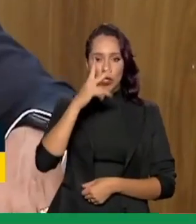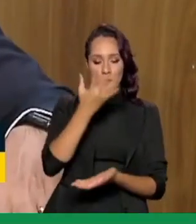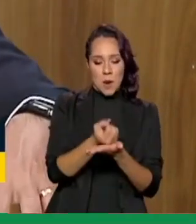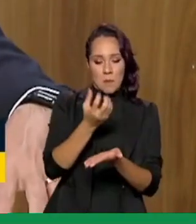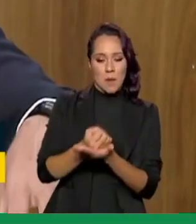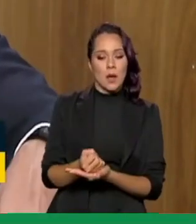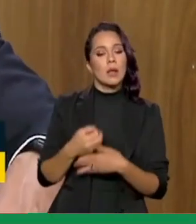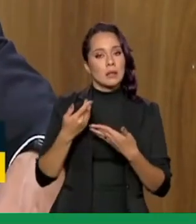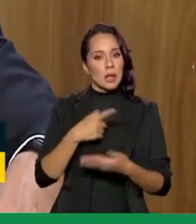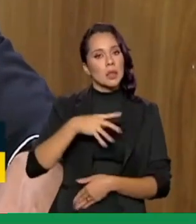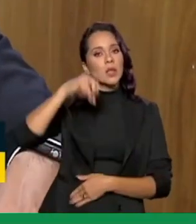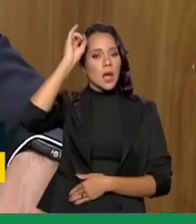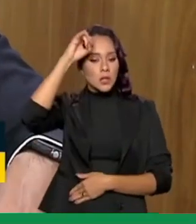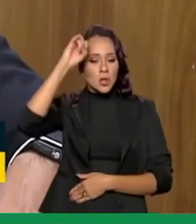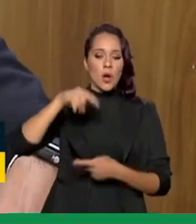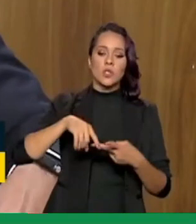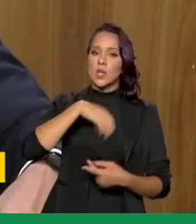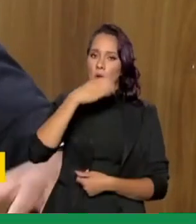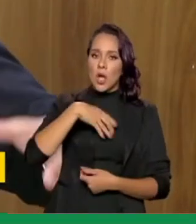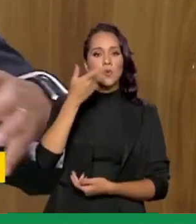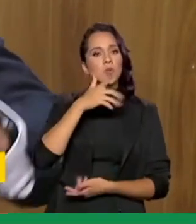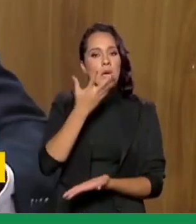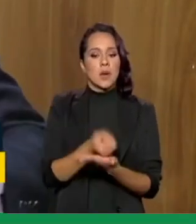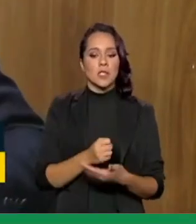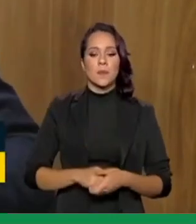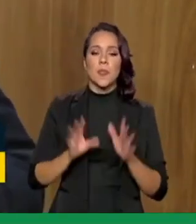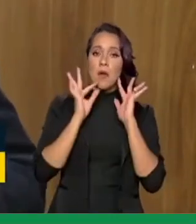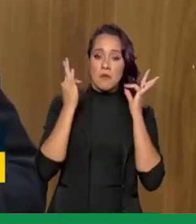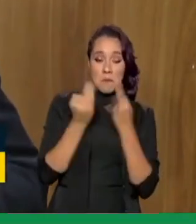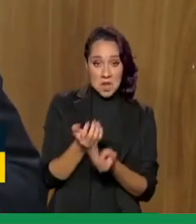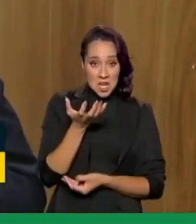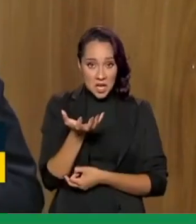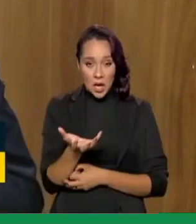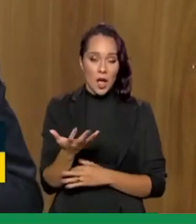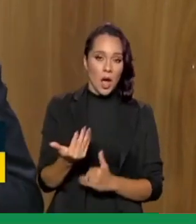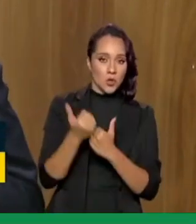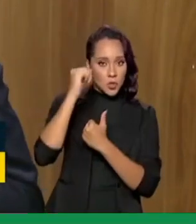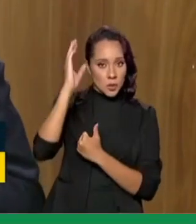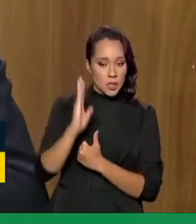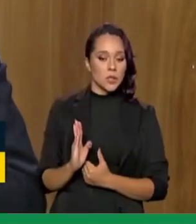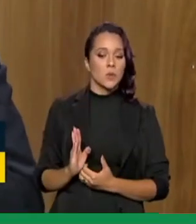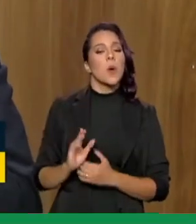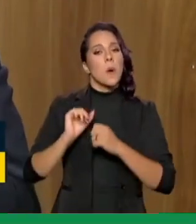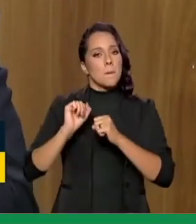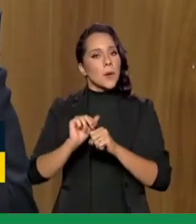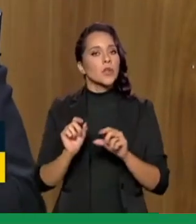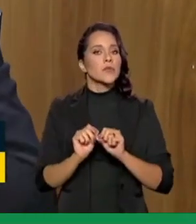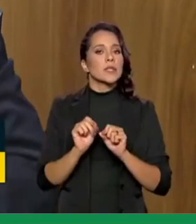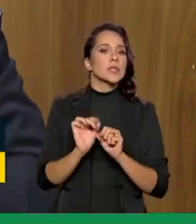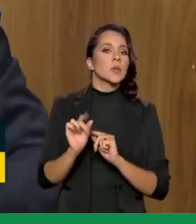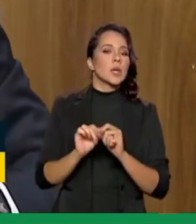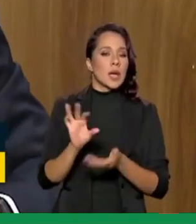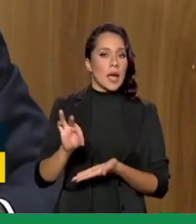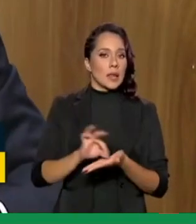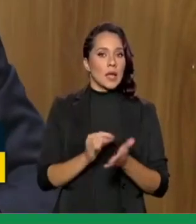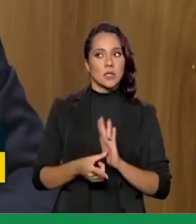lojas tanto do Android quanto do iOS então essa família que ainda não recebe o benefício auxílio Brasil pode realizar ali o seu pré